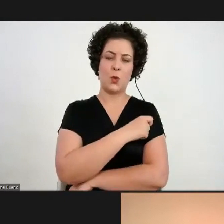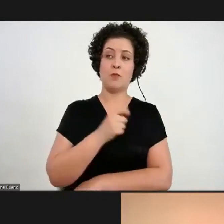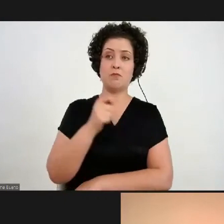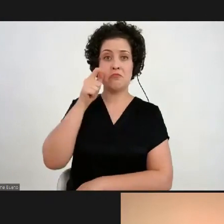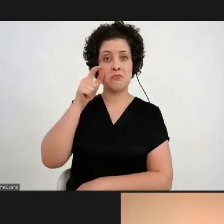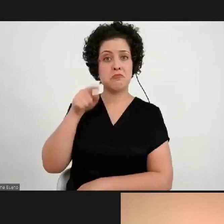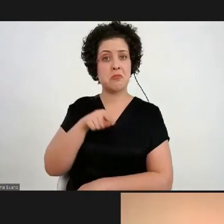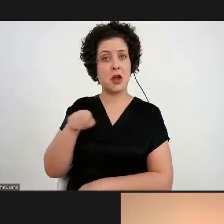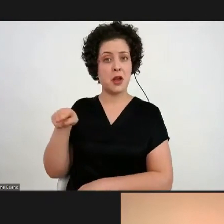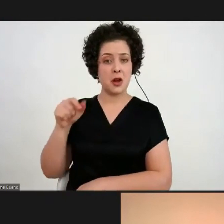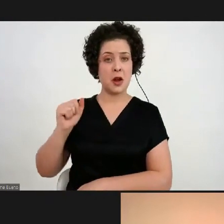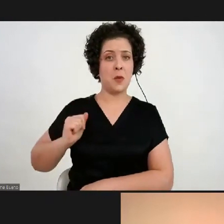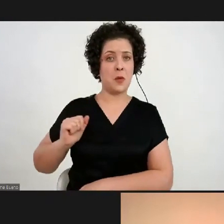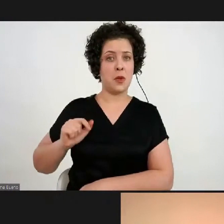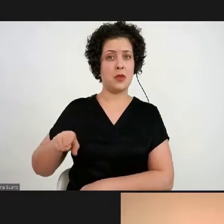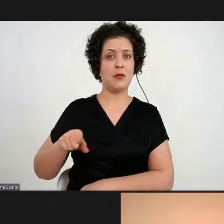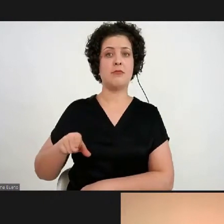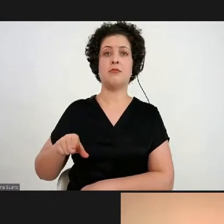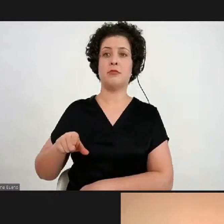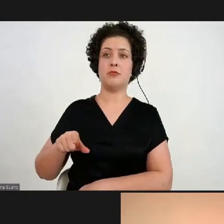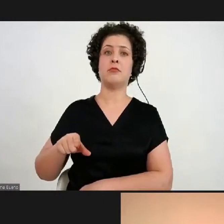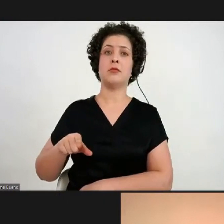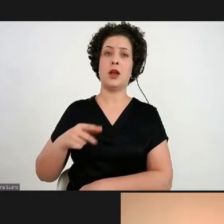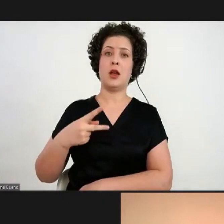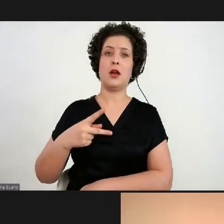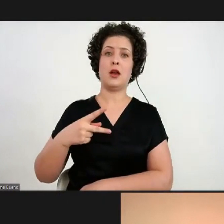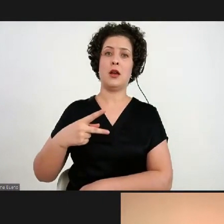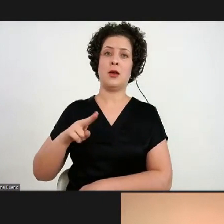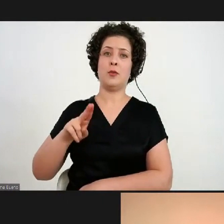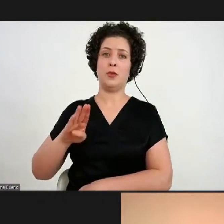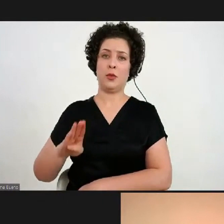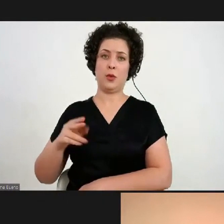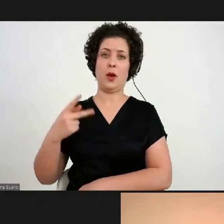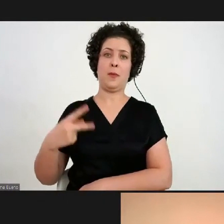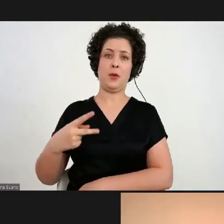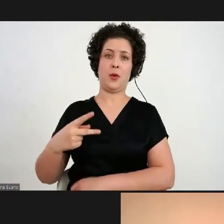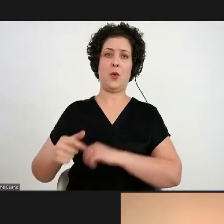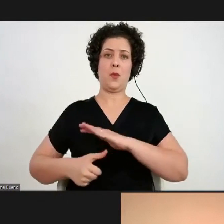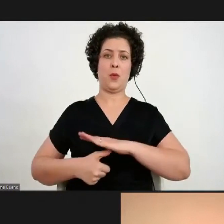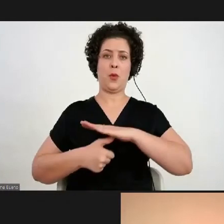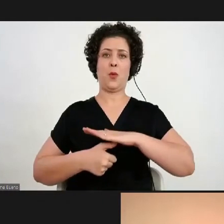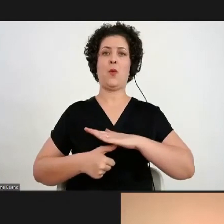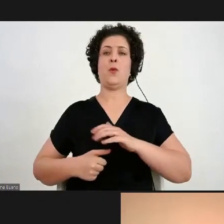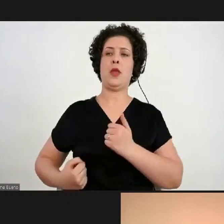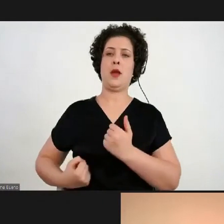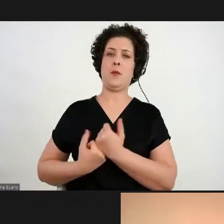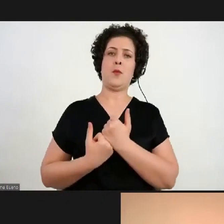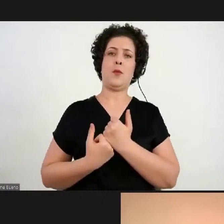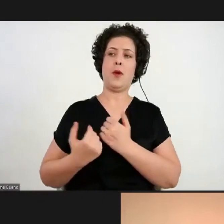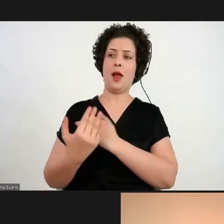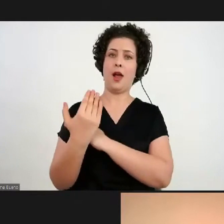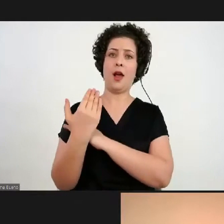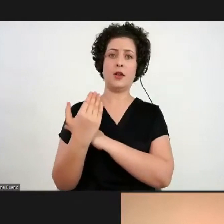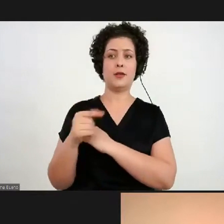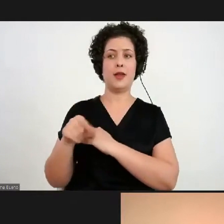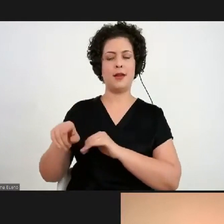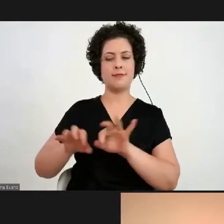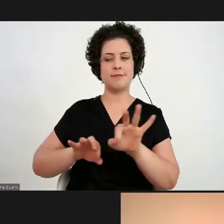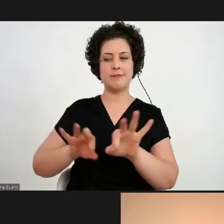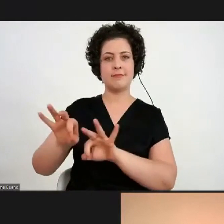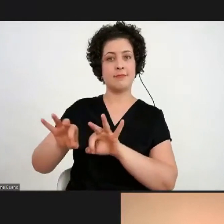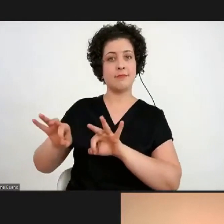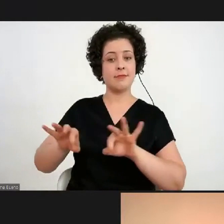bolsistas, que normalmente têm uma bolsa pública, uma bolsa das pró-reitorias, eles nos auxiliam e eles são preparados